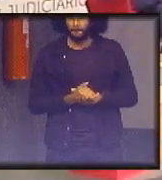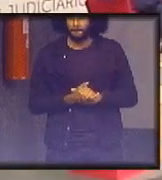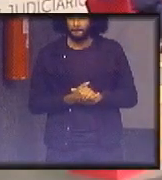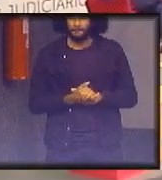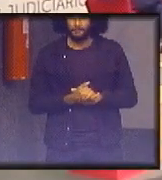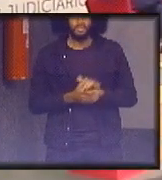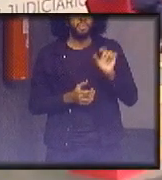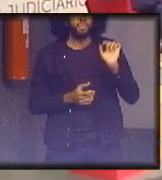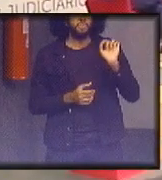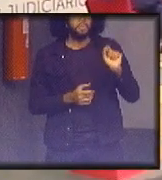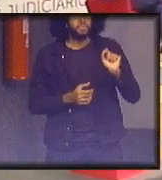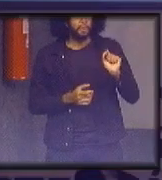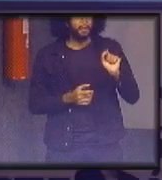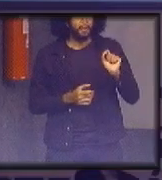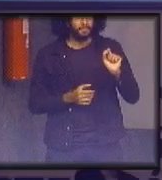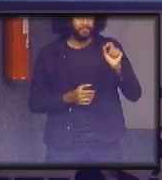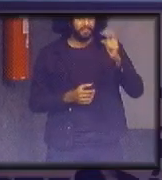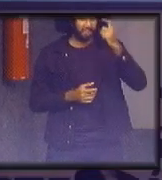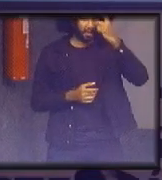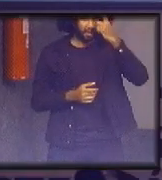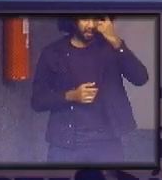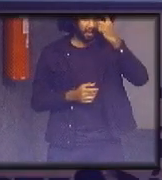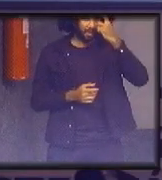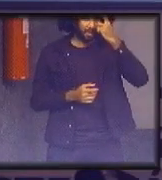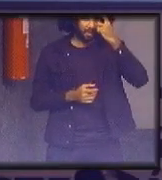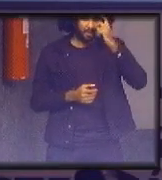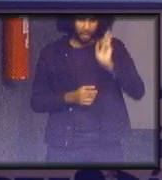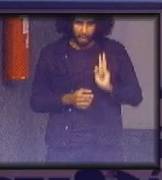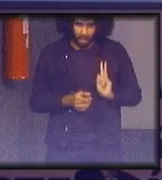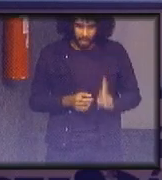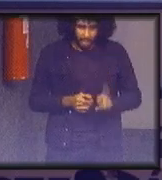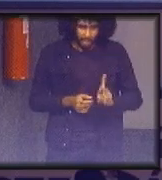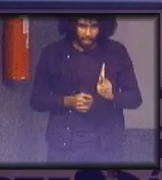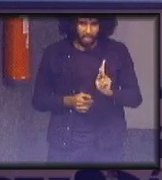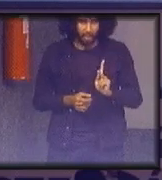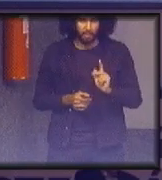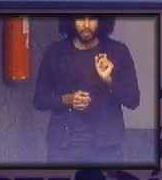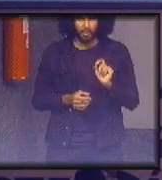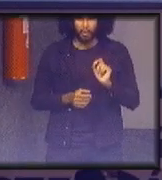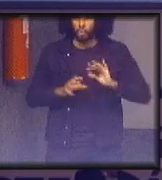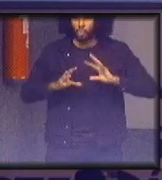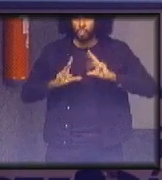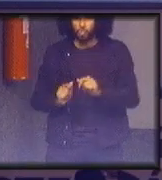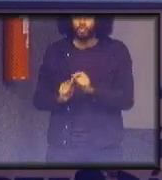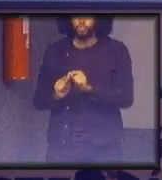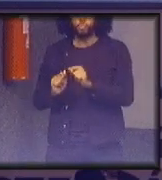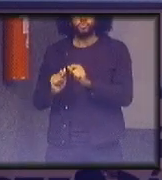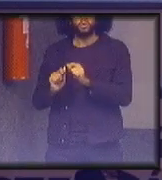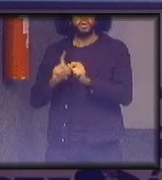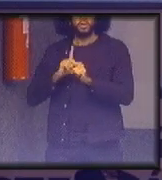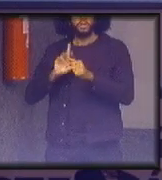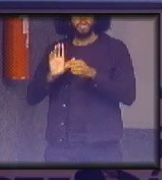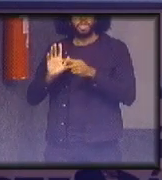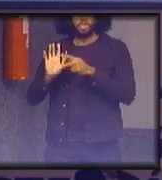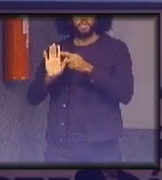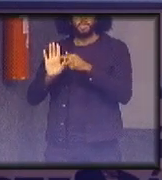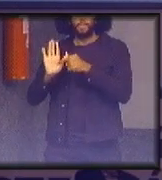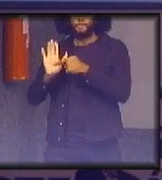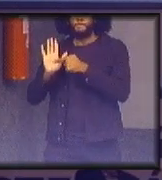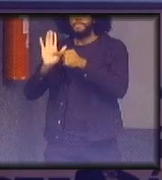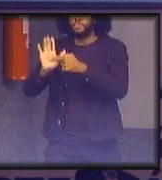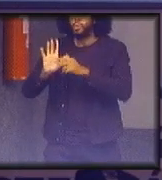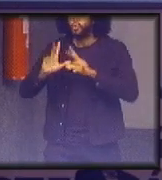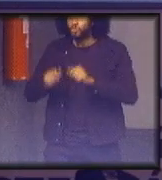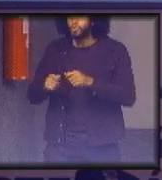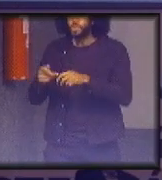que é o que pensar dessa forma contínua sobre tudo que a gente projeta tudo que a gente busca